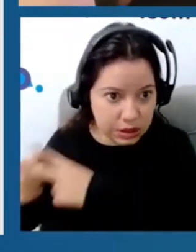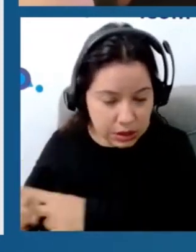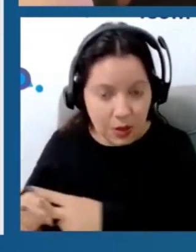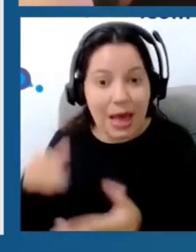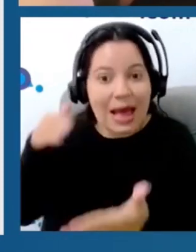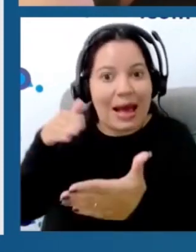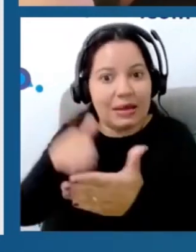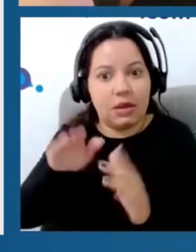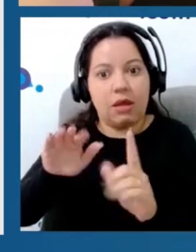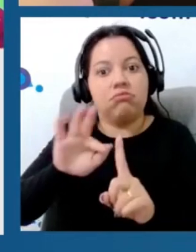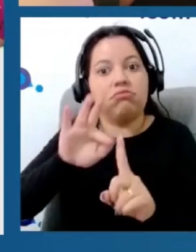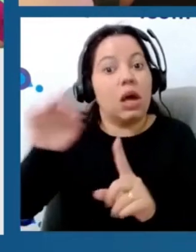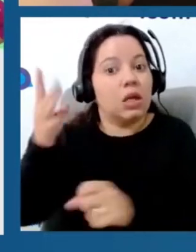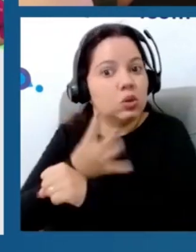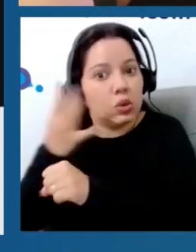máximo tolerado pelo paciente.